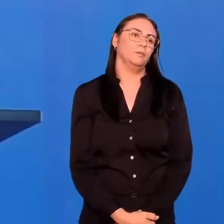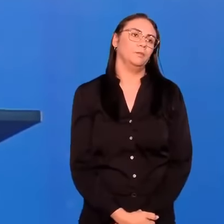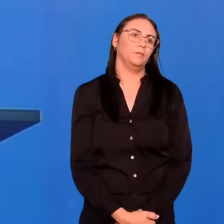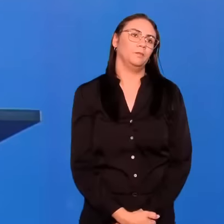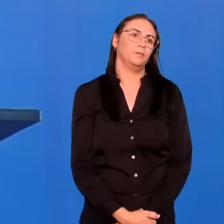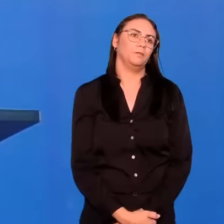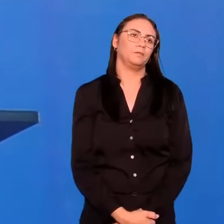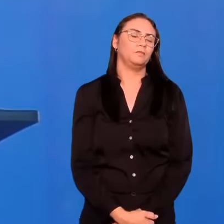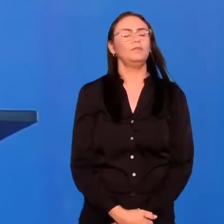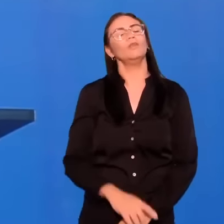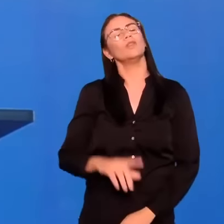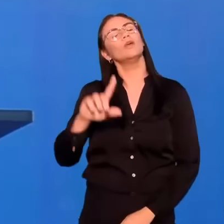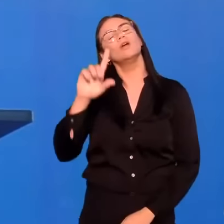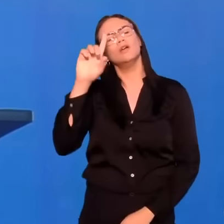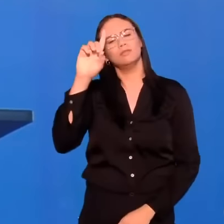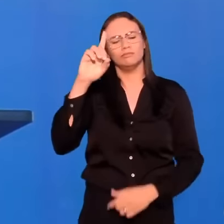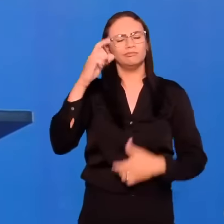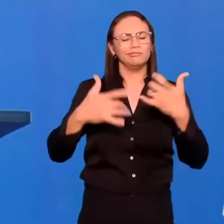Aí o que ele vai dizer?